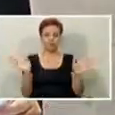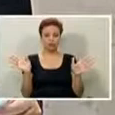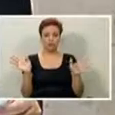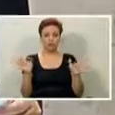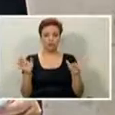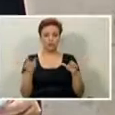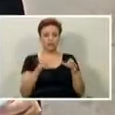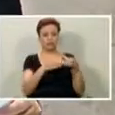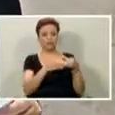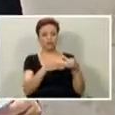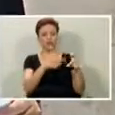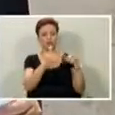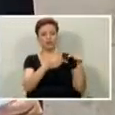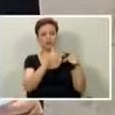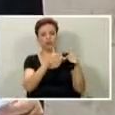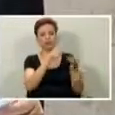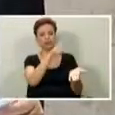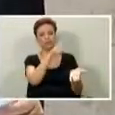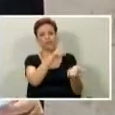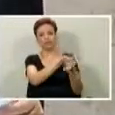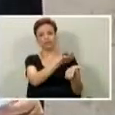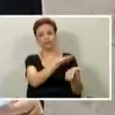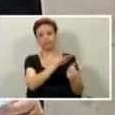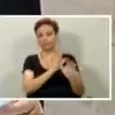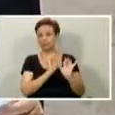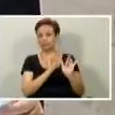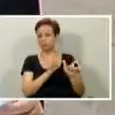uma empresa e coloque esses trabalhadores para olho da rua.